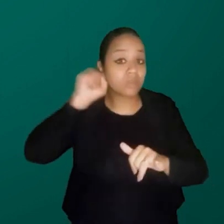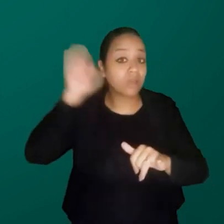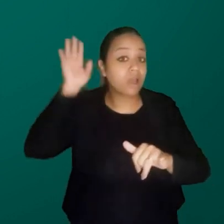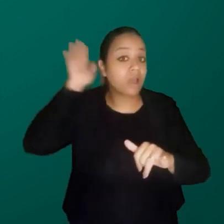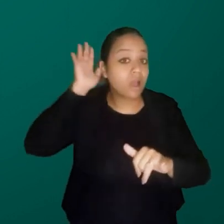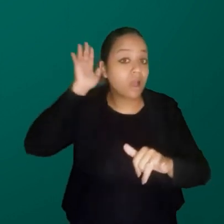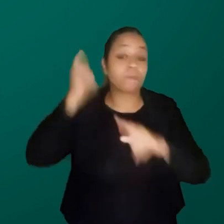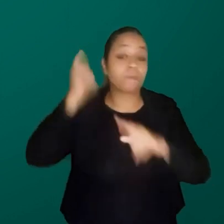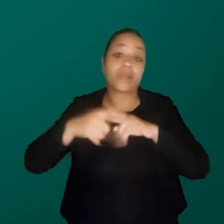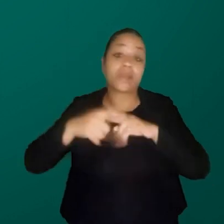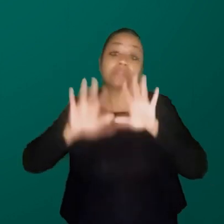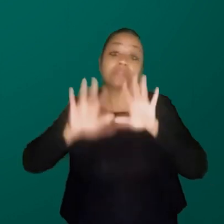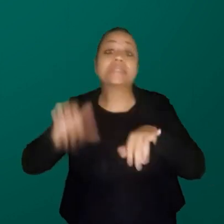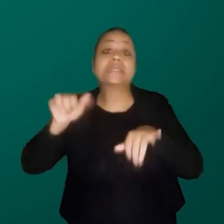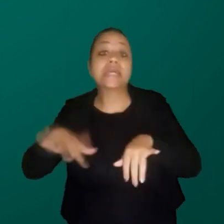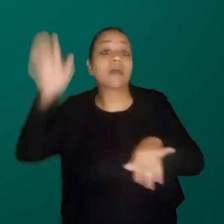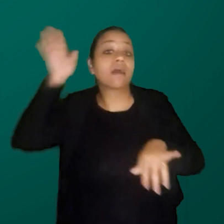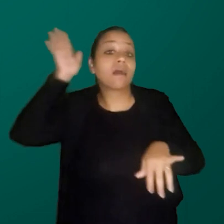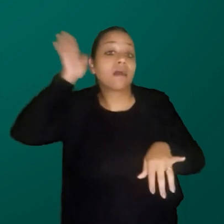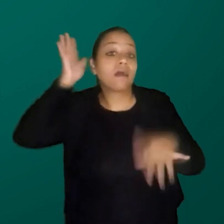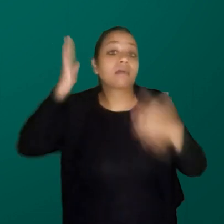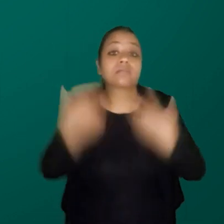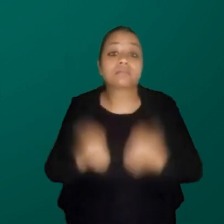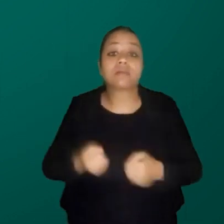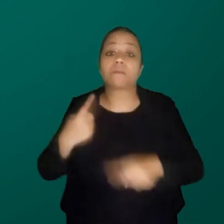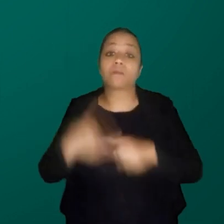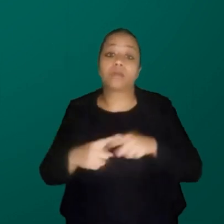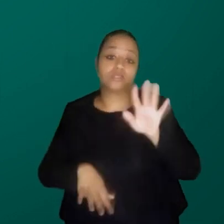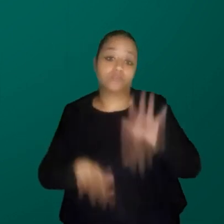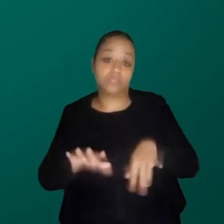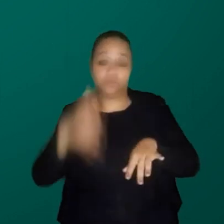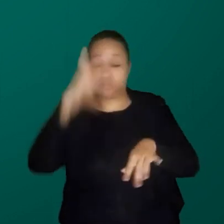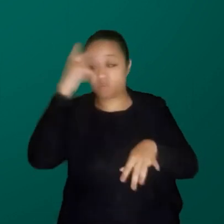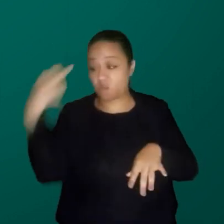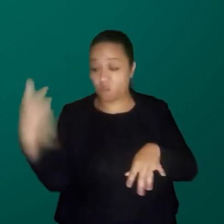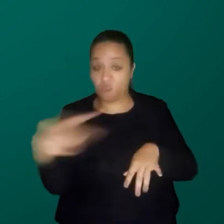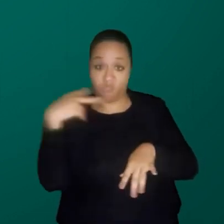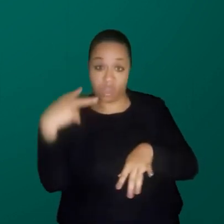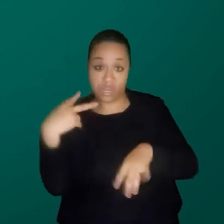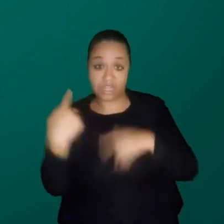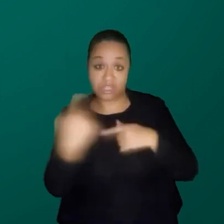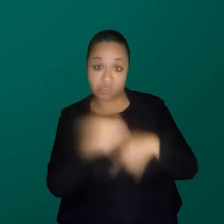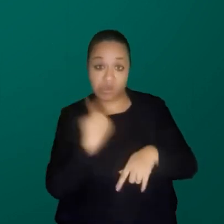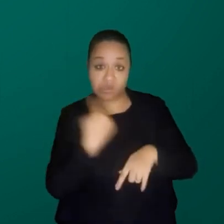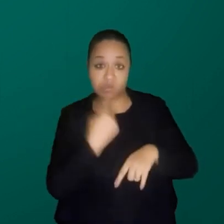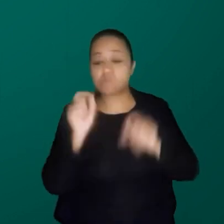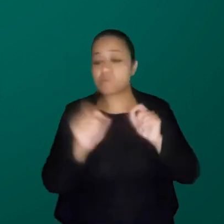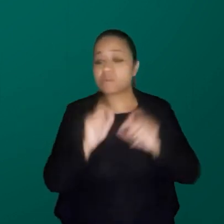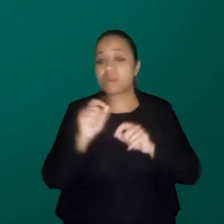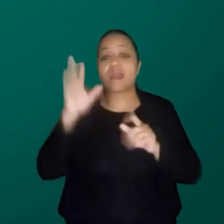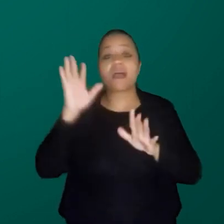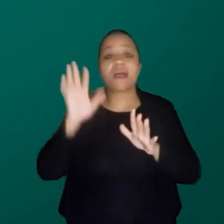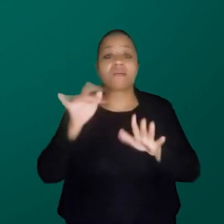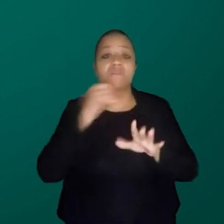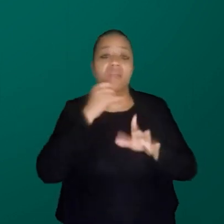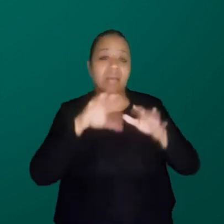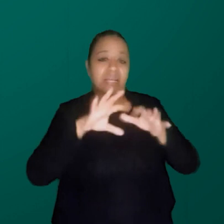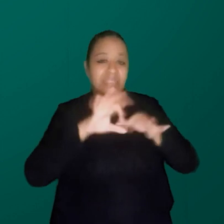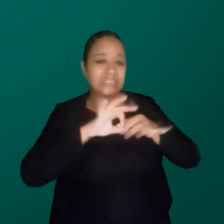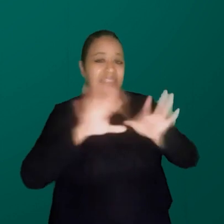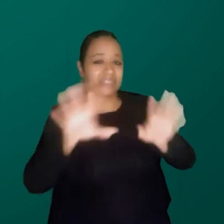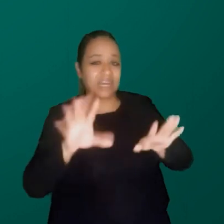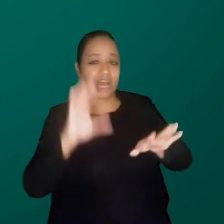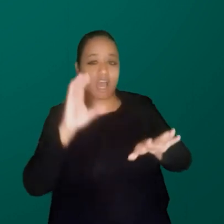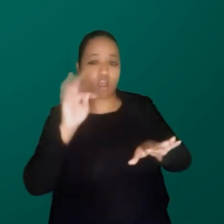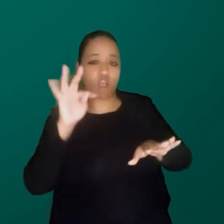de falar, quem é que ia me ouvir? Porque, muitas vezes, nós somos olhados e olhadas como aqueles... Ah, espera aí, vamos dar um espacinho aqui, essa cota